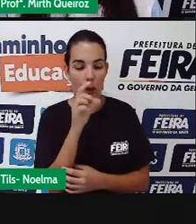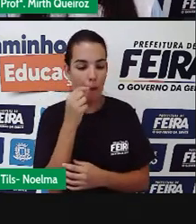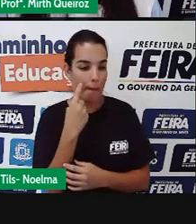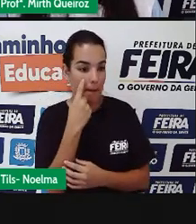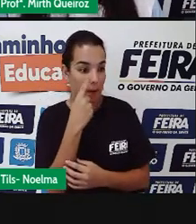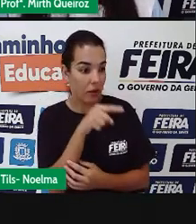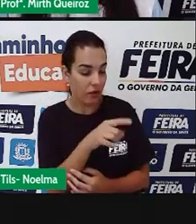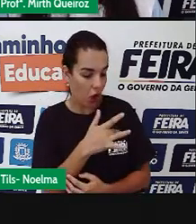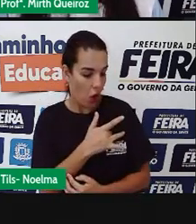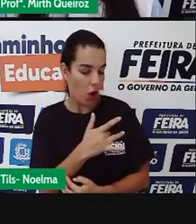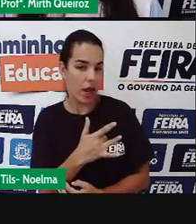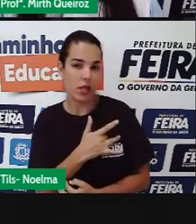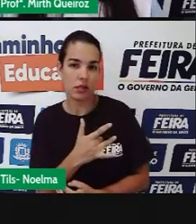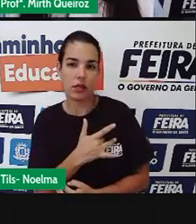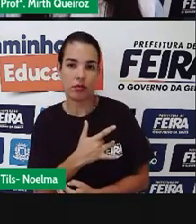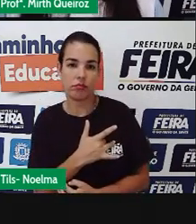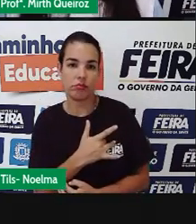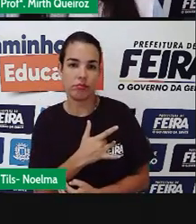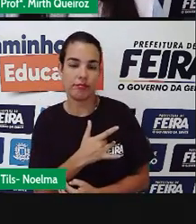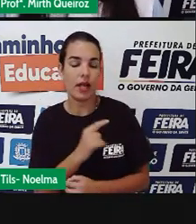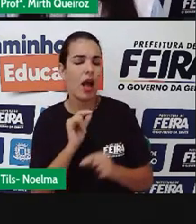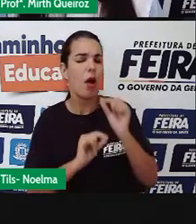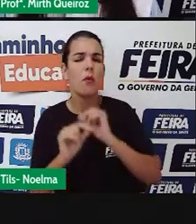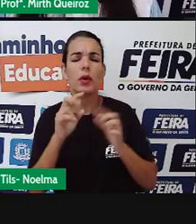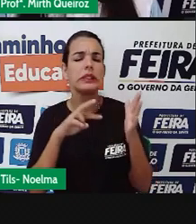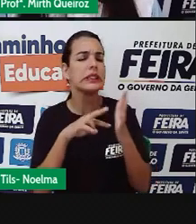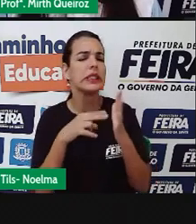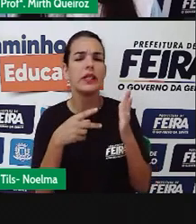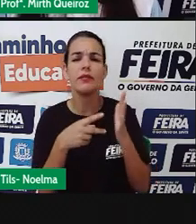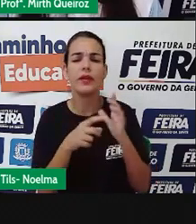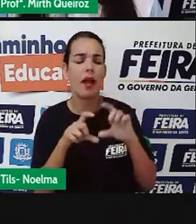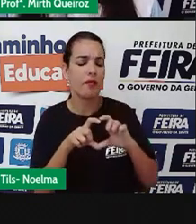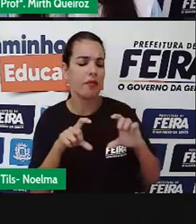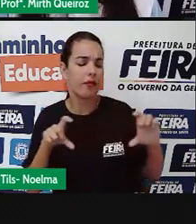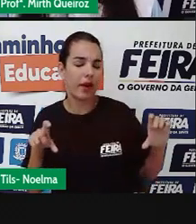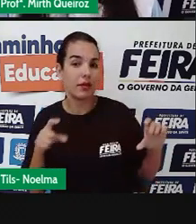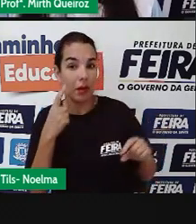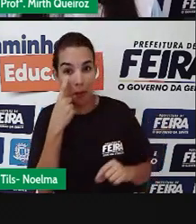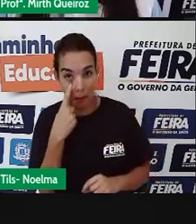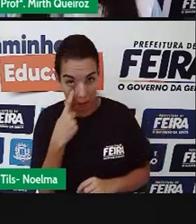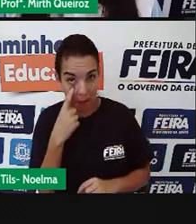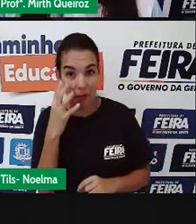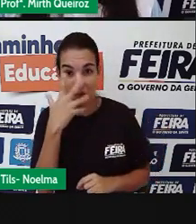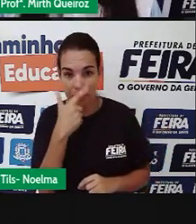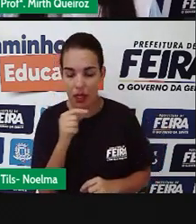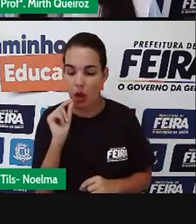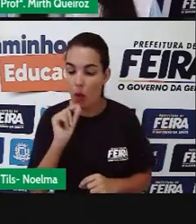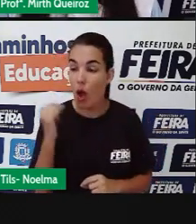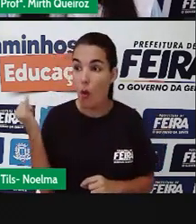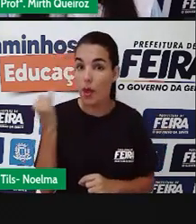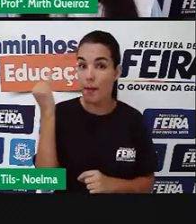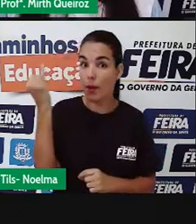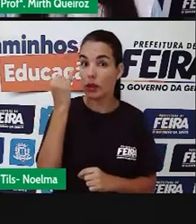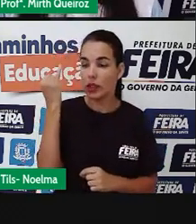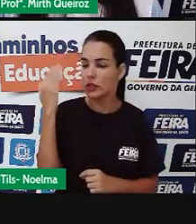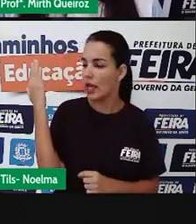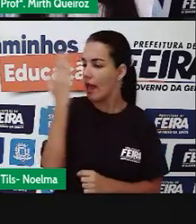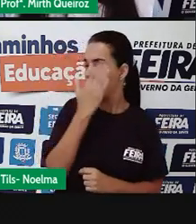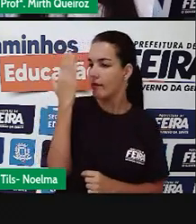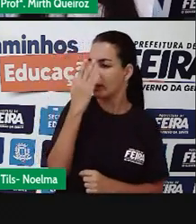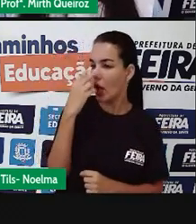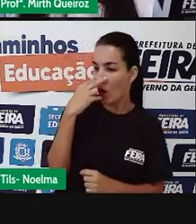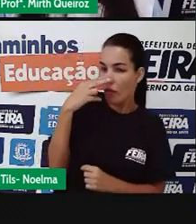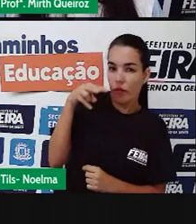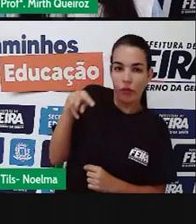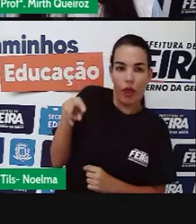com o coração. O que significa essa frase? Olha que frase nenhuma. O essencial é invisível aos olhos. O que é